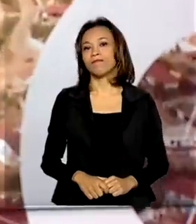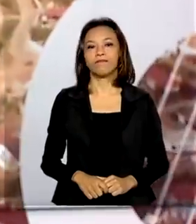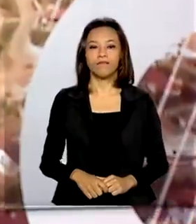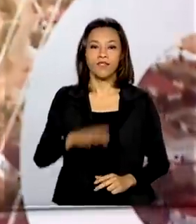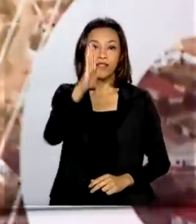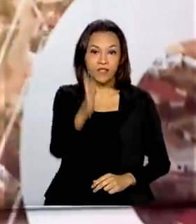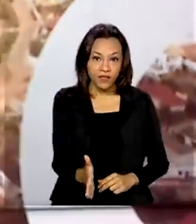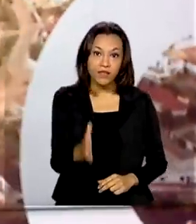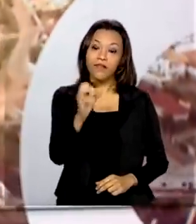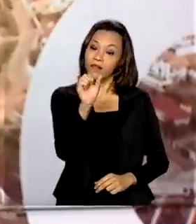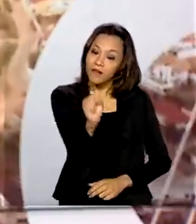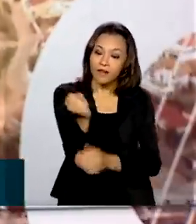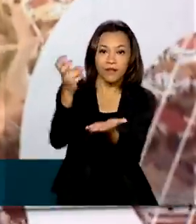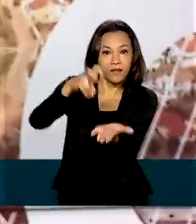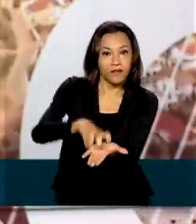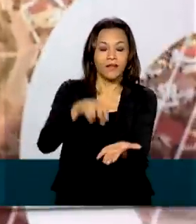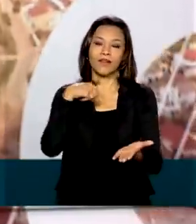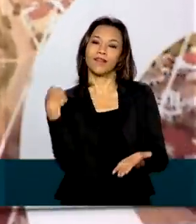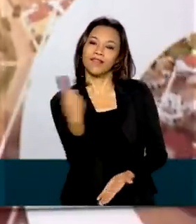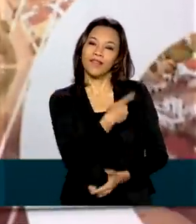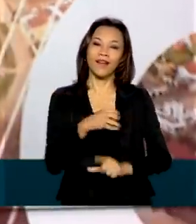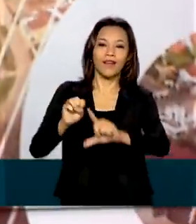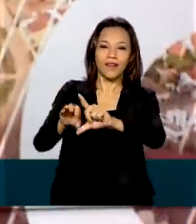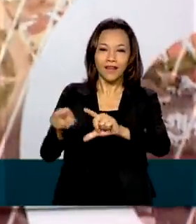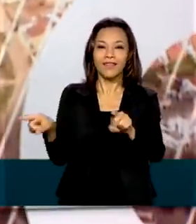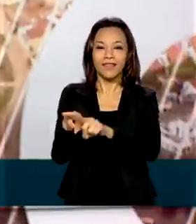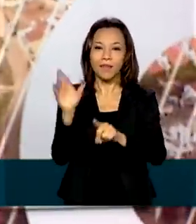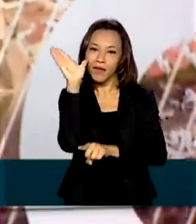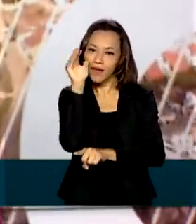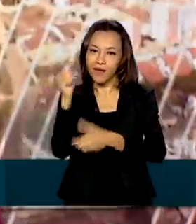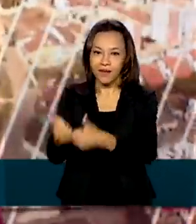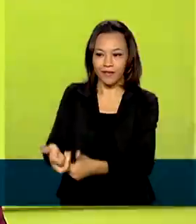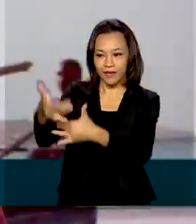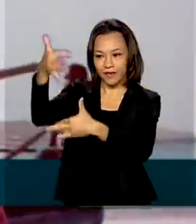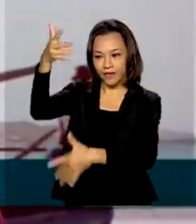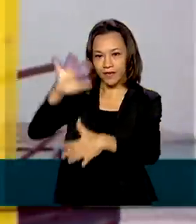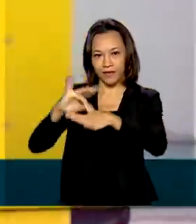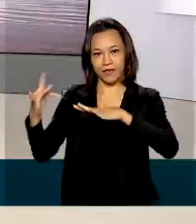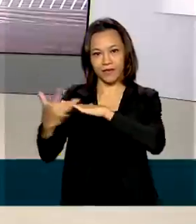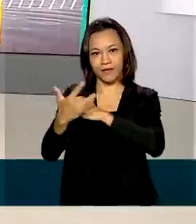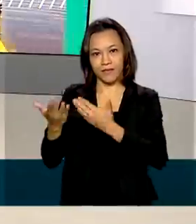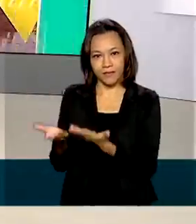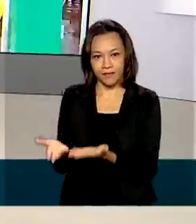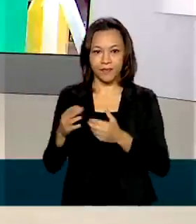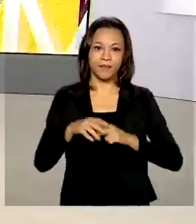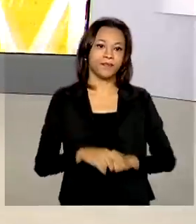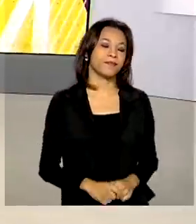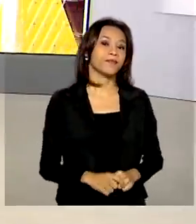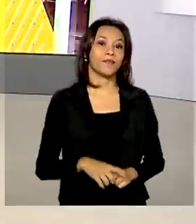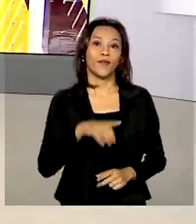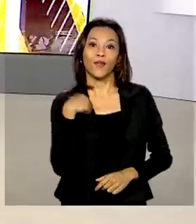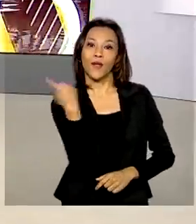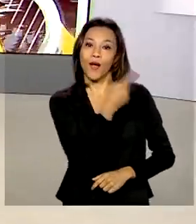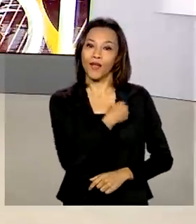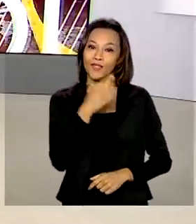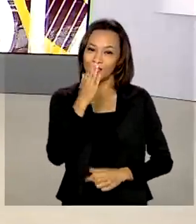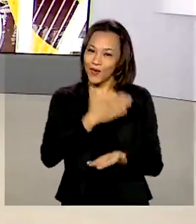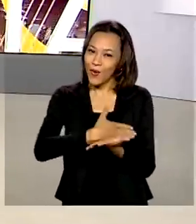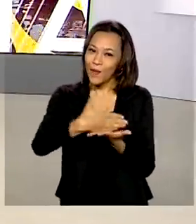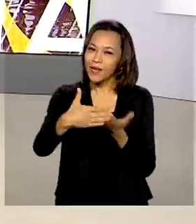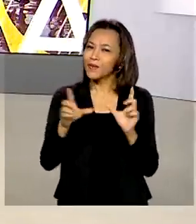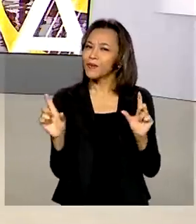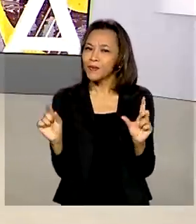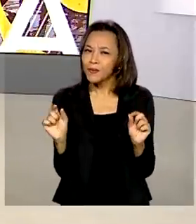São oito horas da manhã e nós estamos ao vivo também pelas redes sociais. A gente começa essa edição